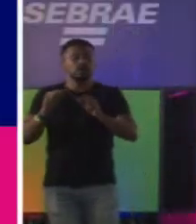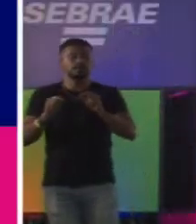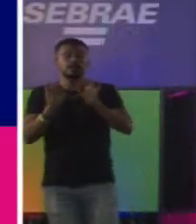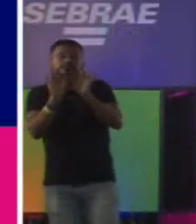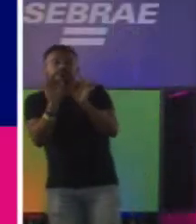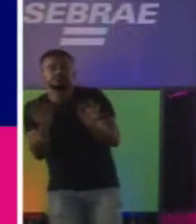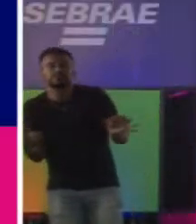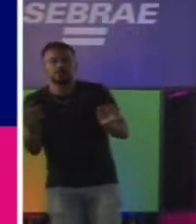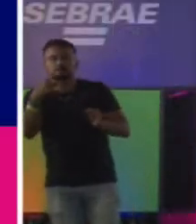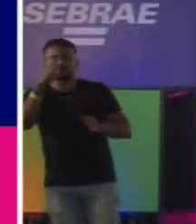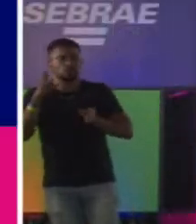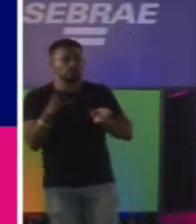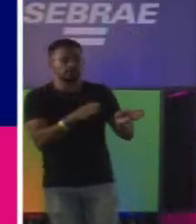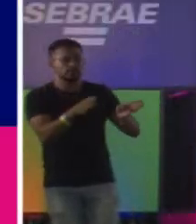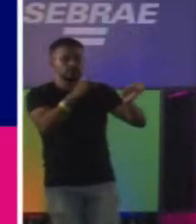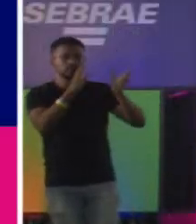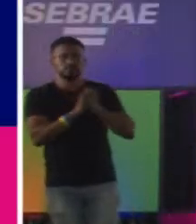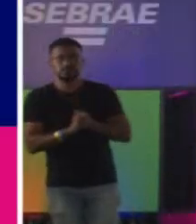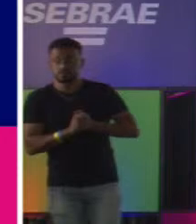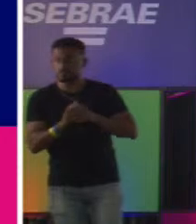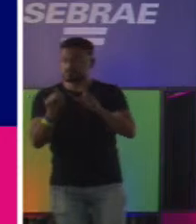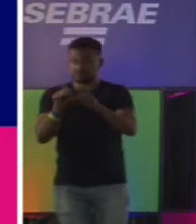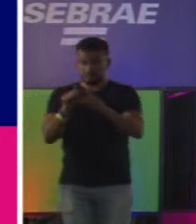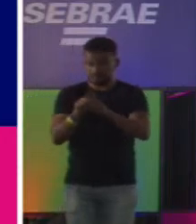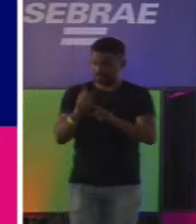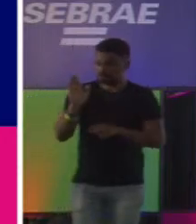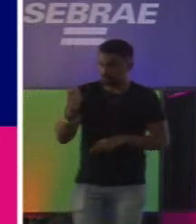E o que já te falaram sobre tirar o negócio do papel?